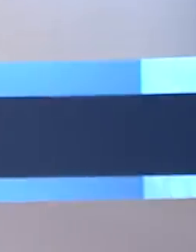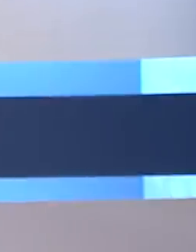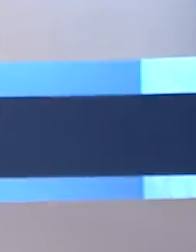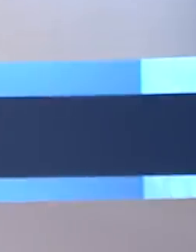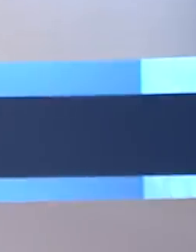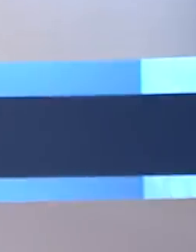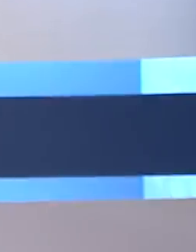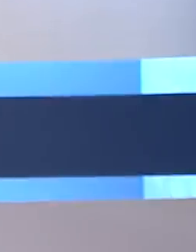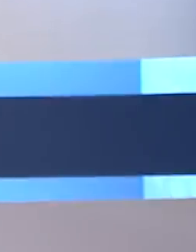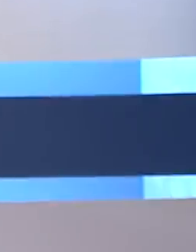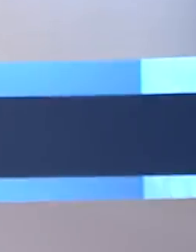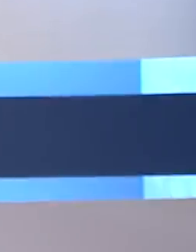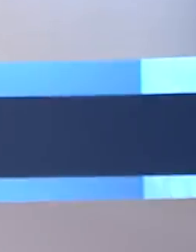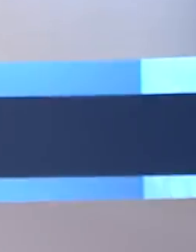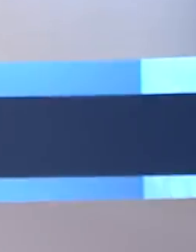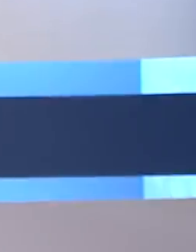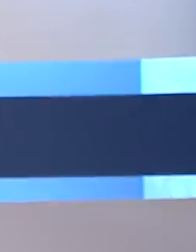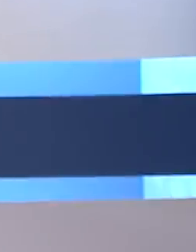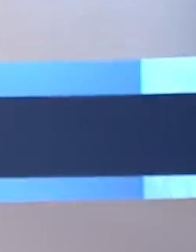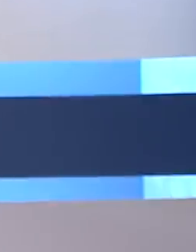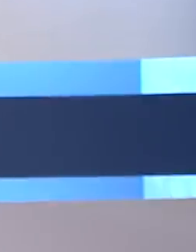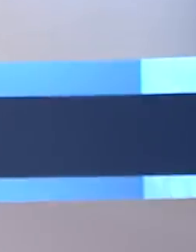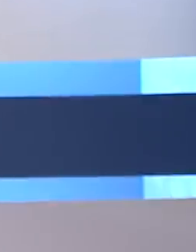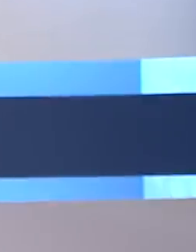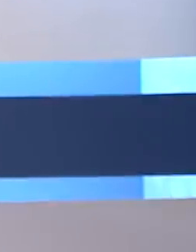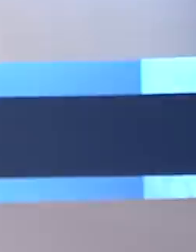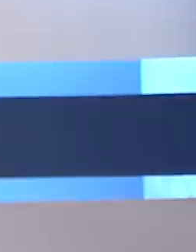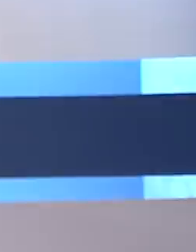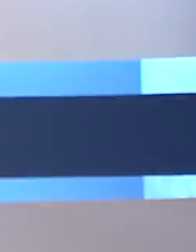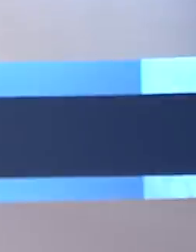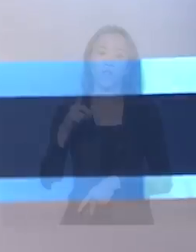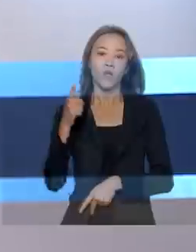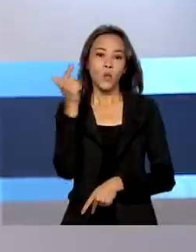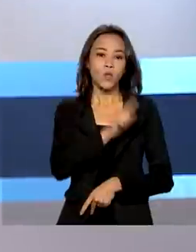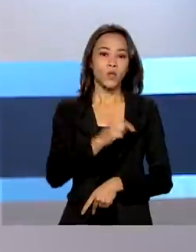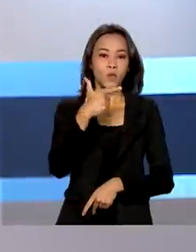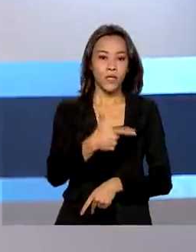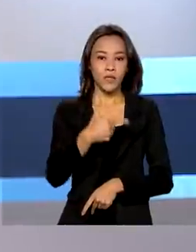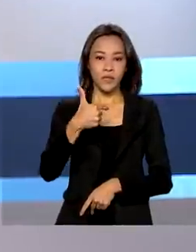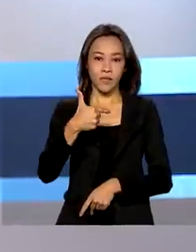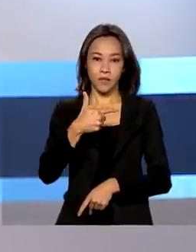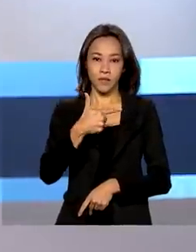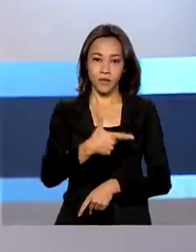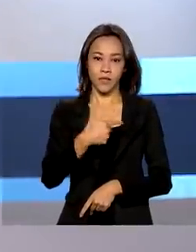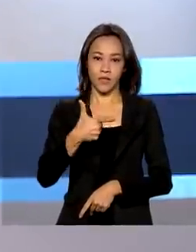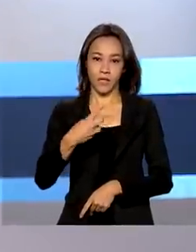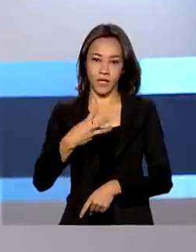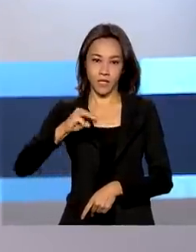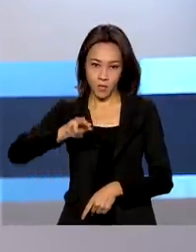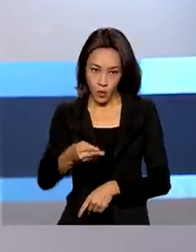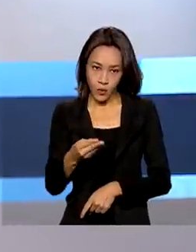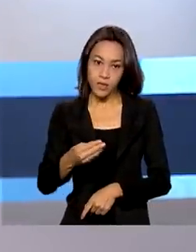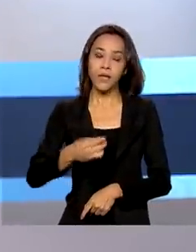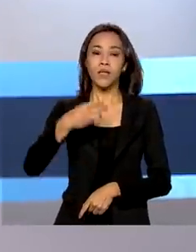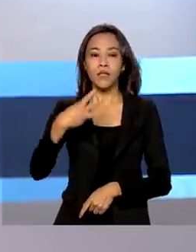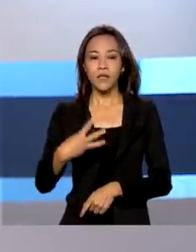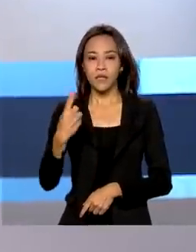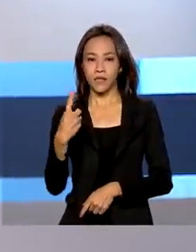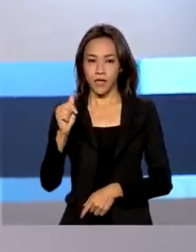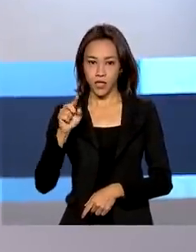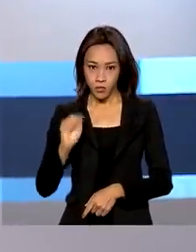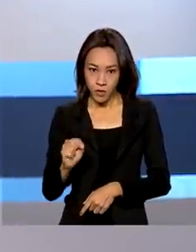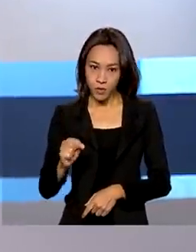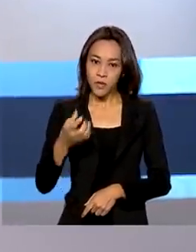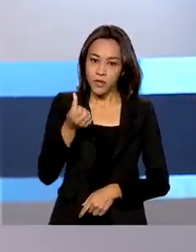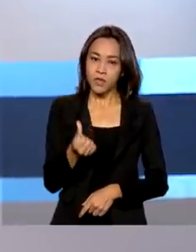E uma última informação, a população brasileira chegou a 213 milhões, 317 mil, 639